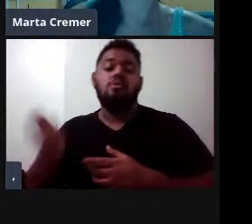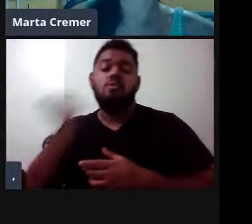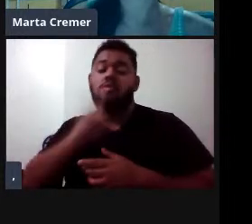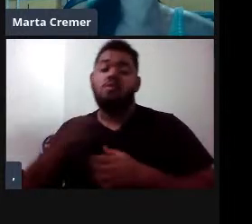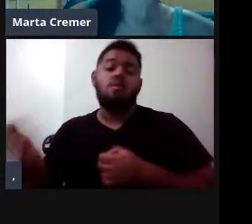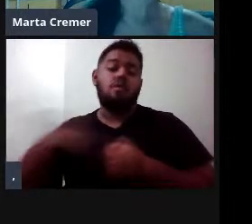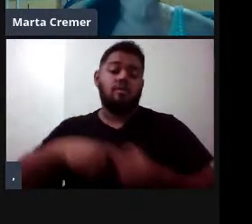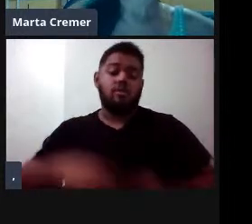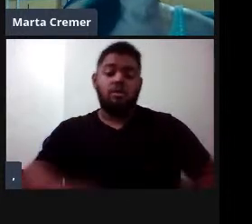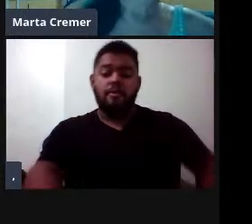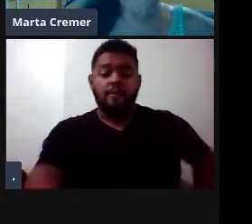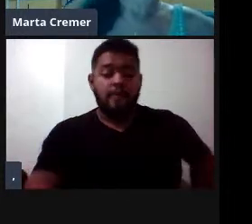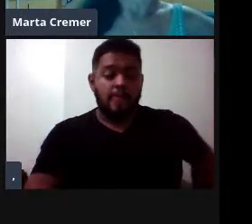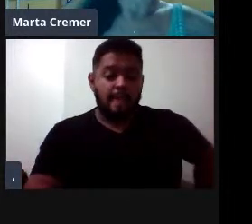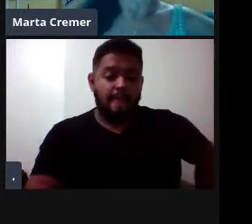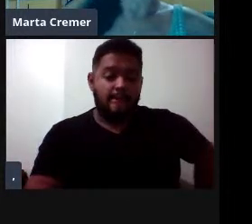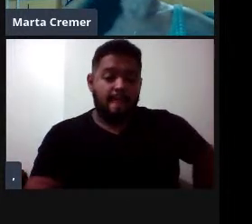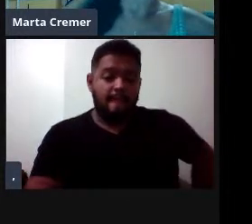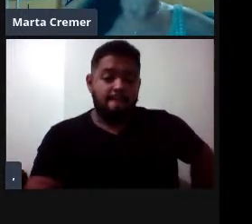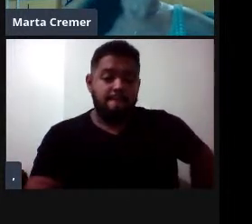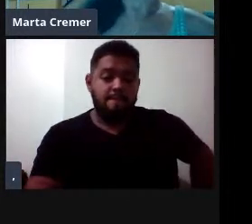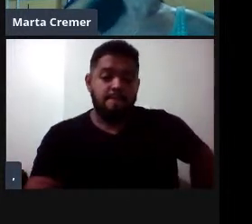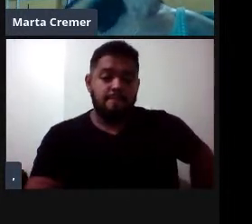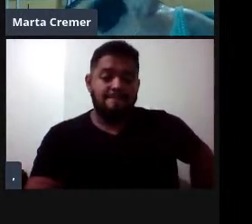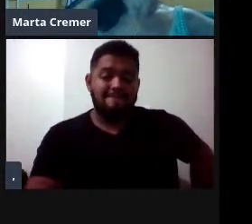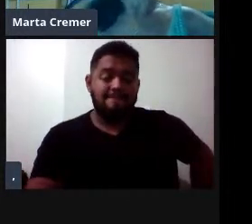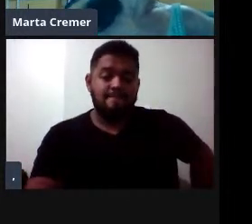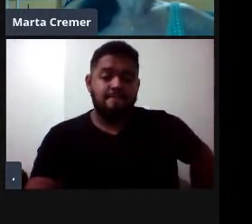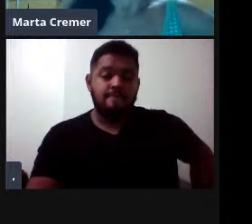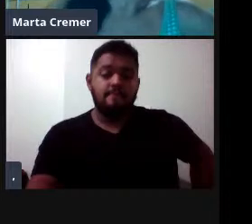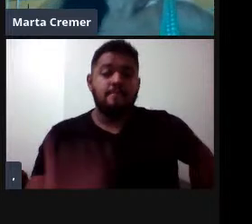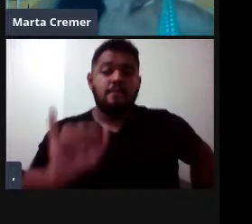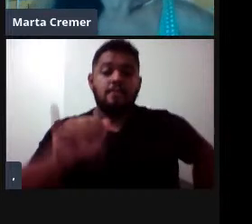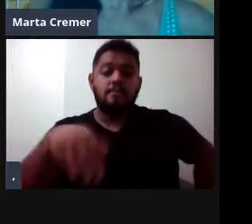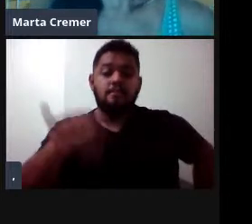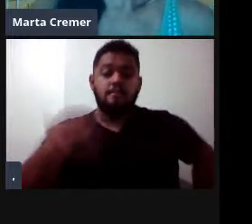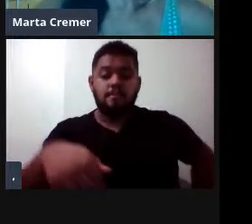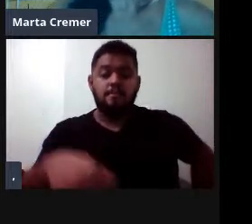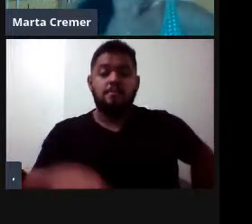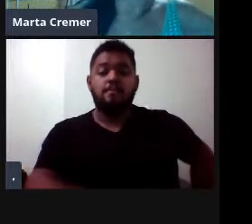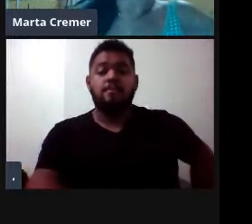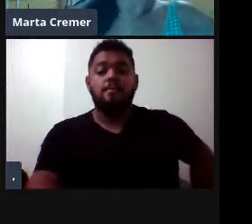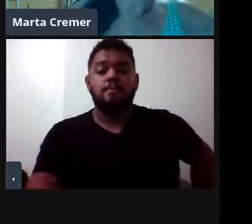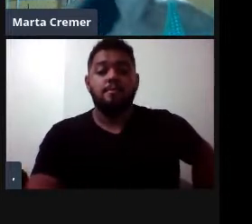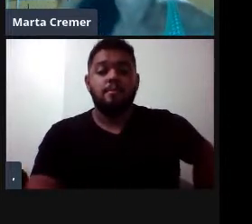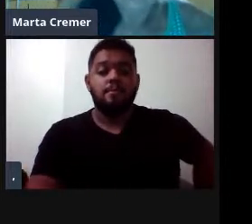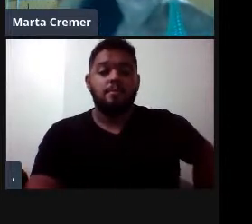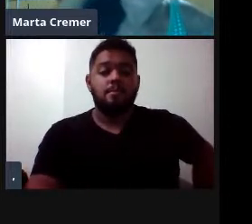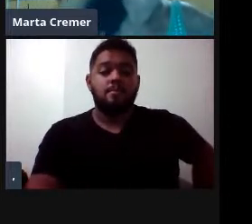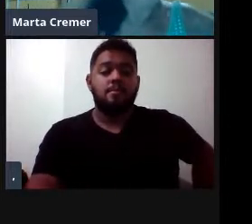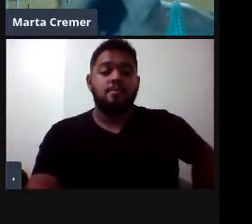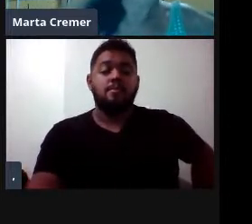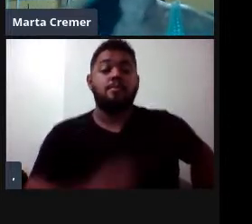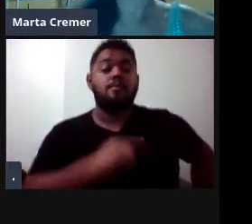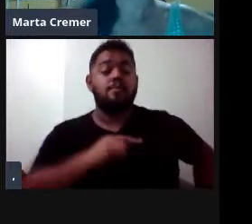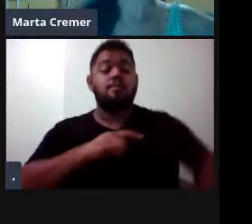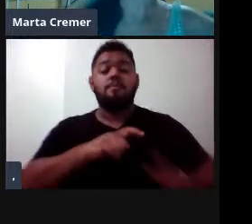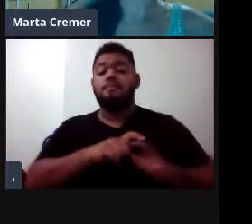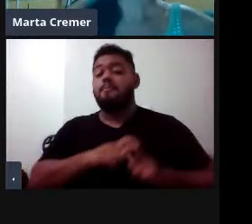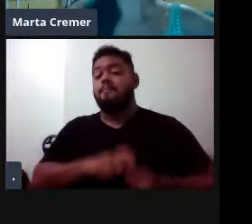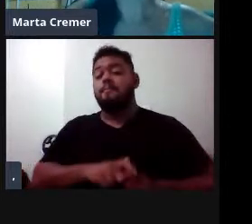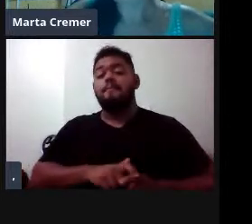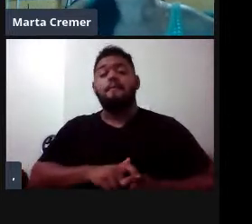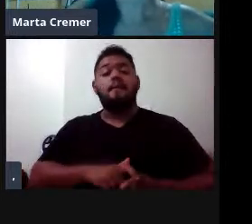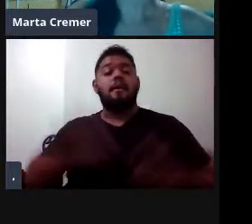no período da caça. E a Minque, a Minque hoje é considerada a espécie mais abundante dentre todas as baleias